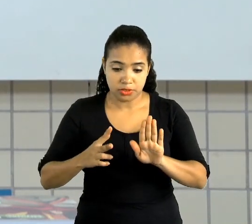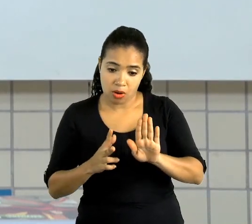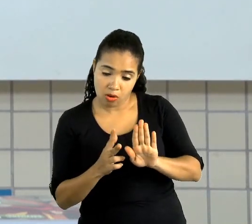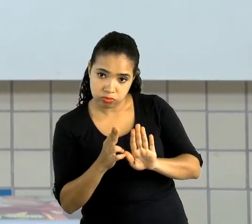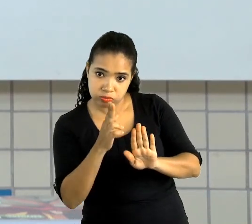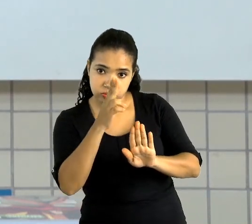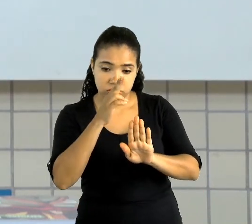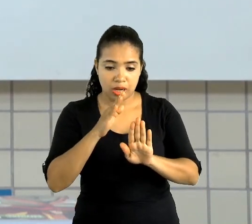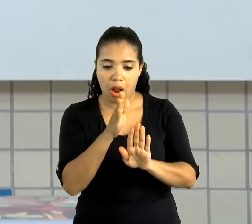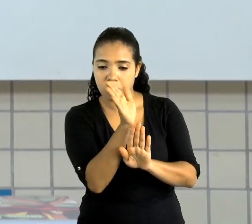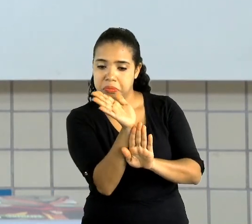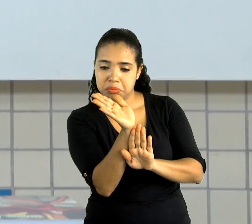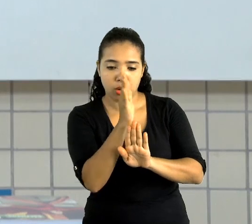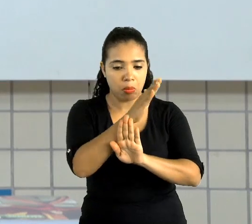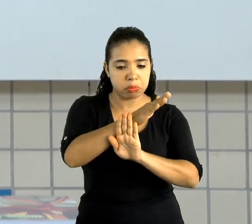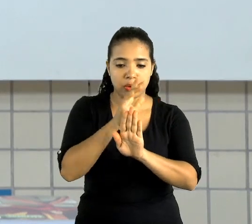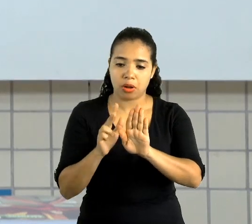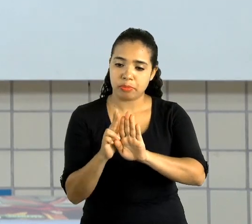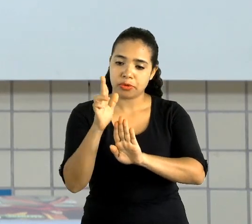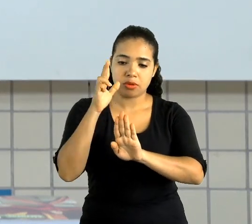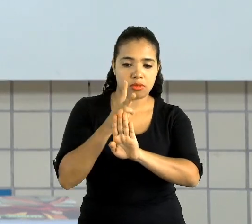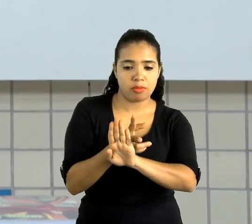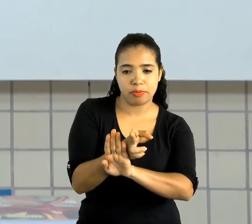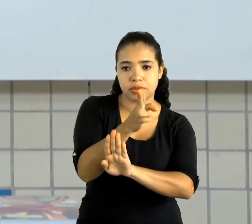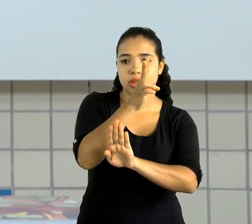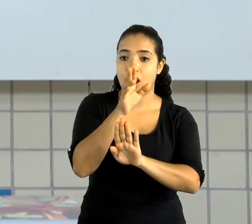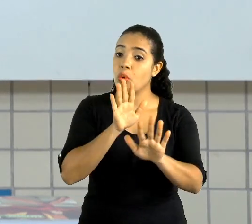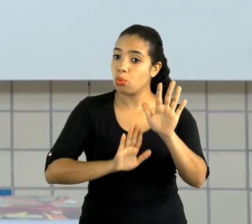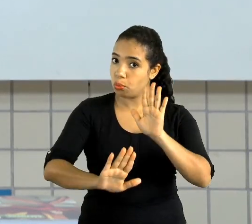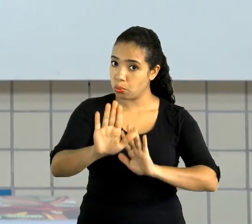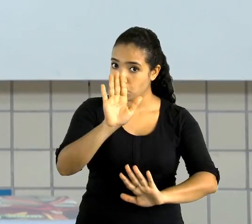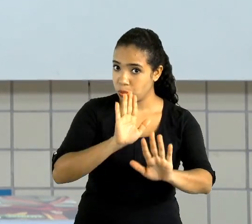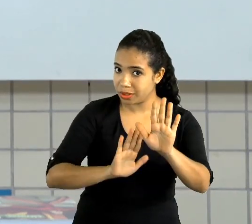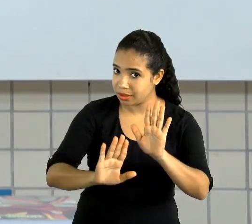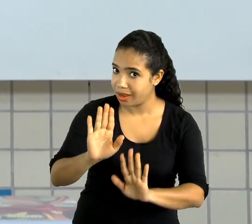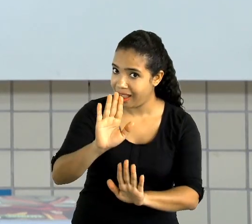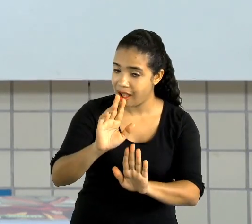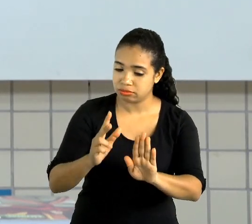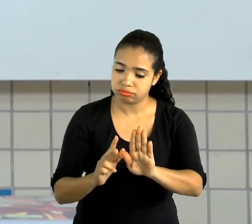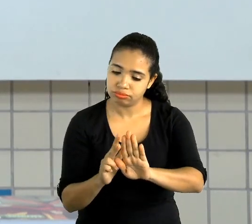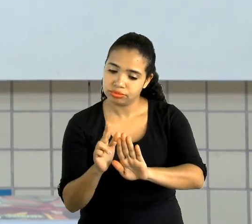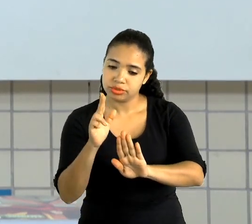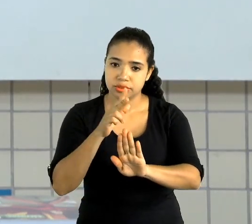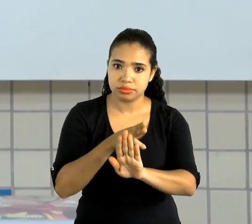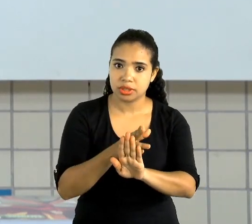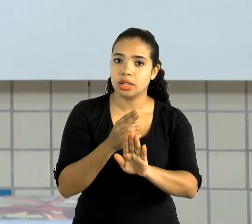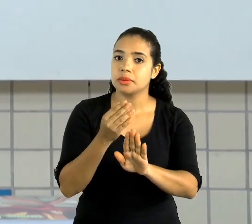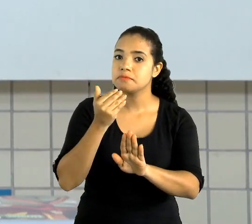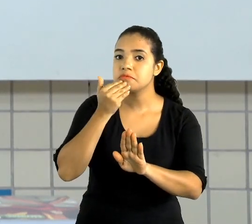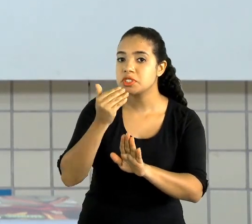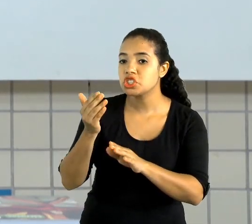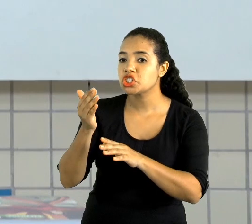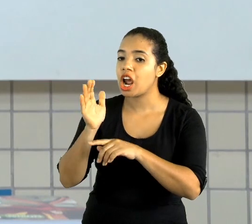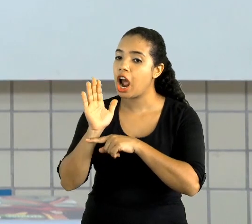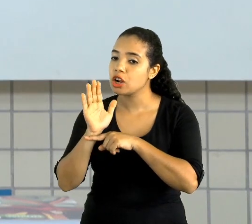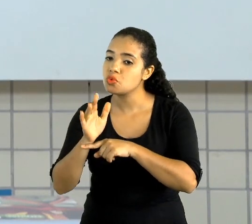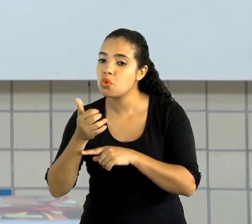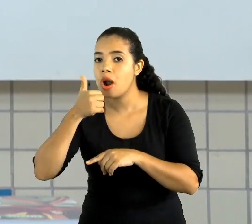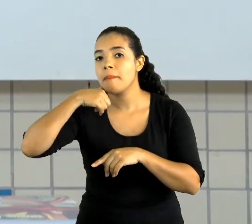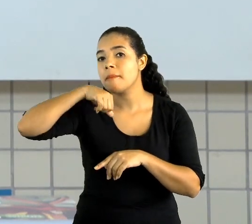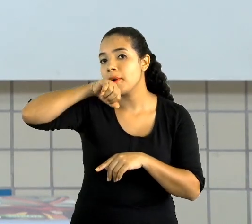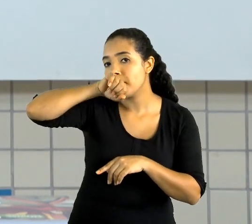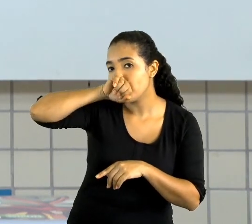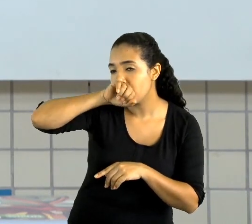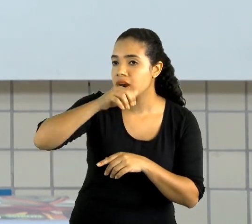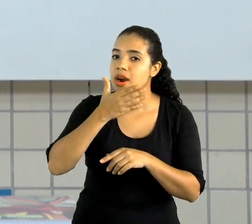abas. Com muito cuidado, viu, crianças? Qualquer coisa peça ajuda para a mamãe ou para o